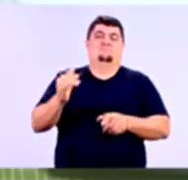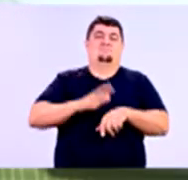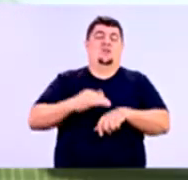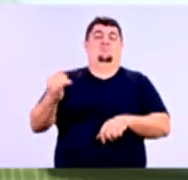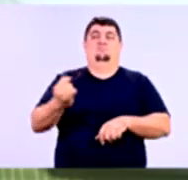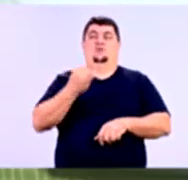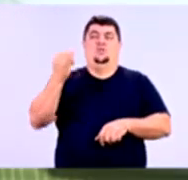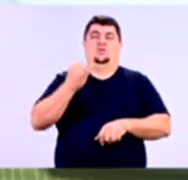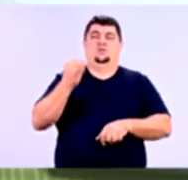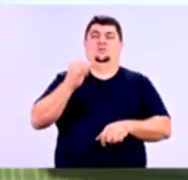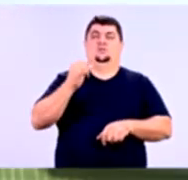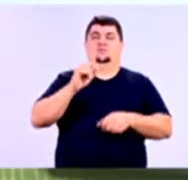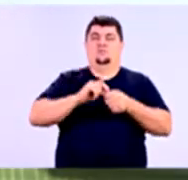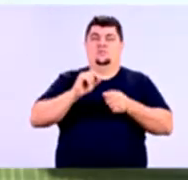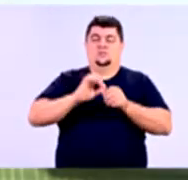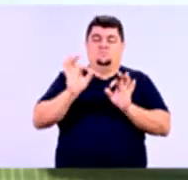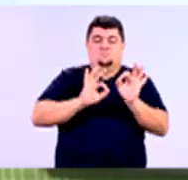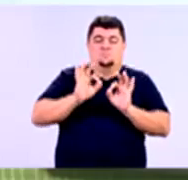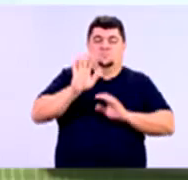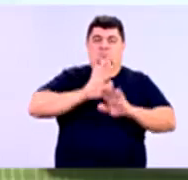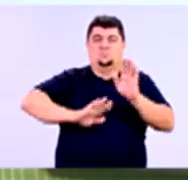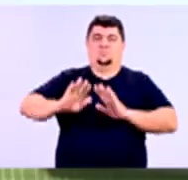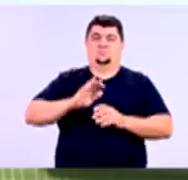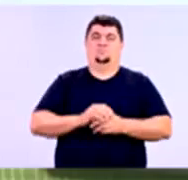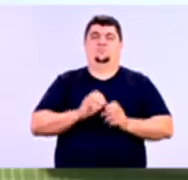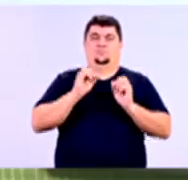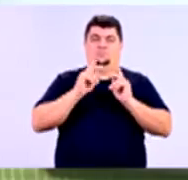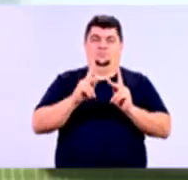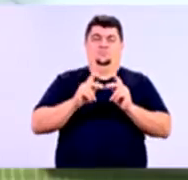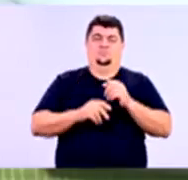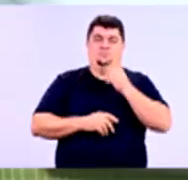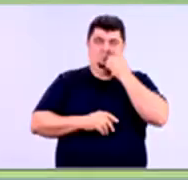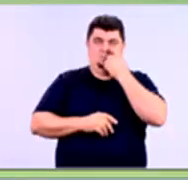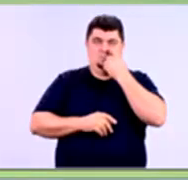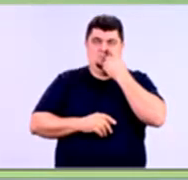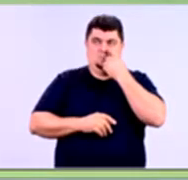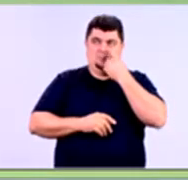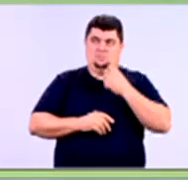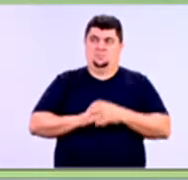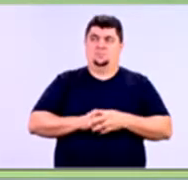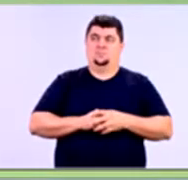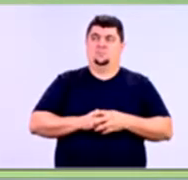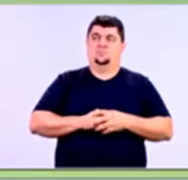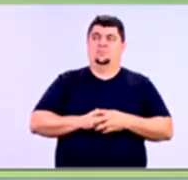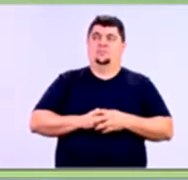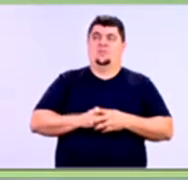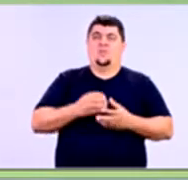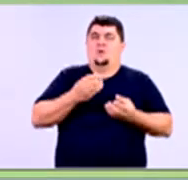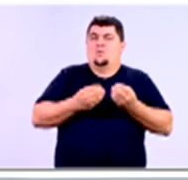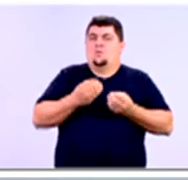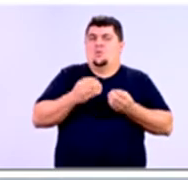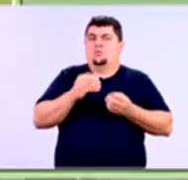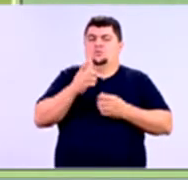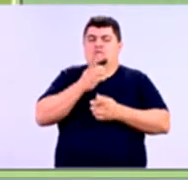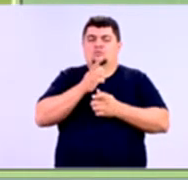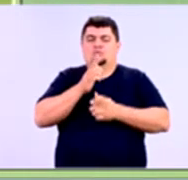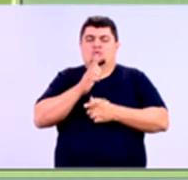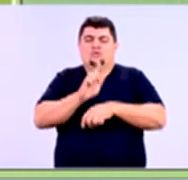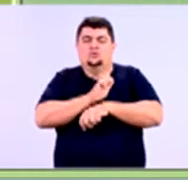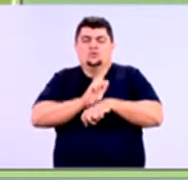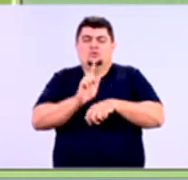gestão de risco bem feita numa empresa. Certo? Vamos falar, então, de técnicas de gerenciamento de risco.